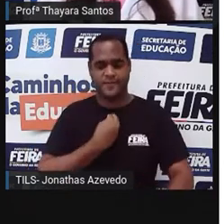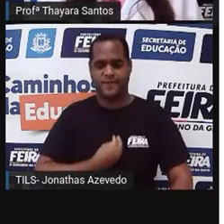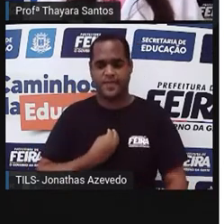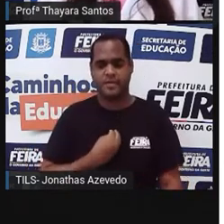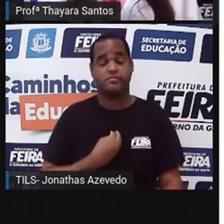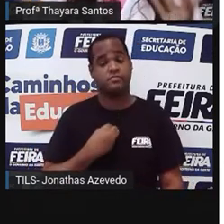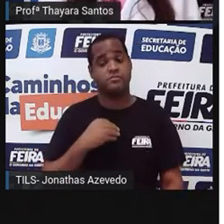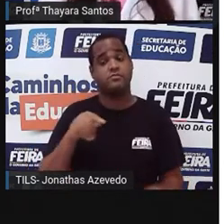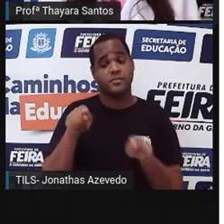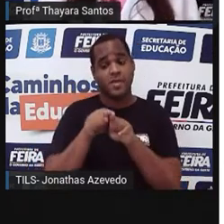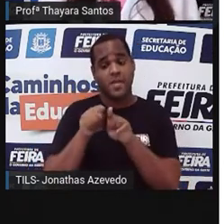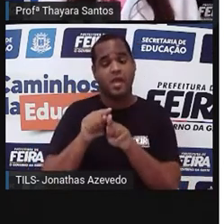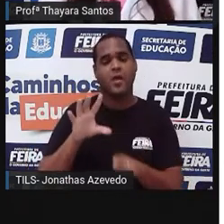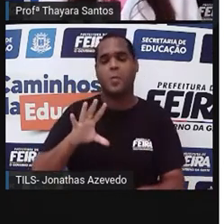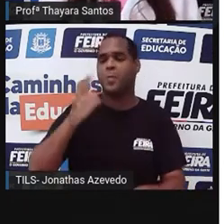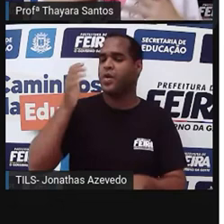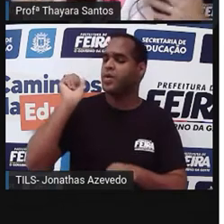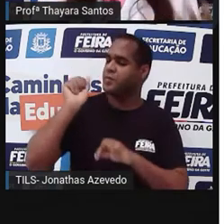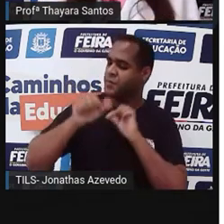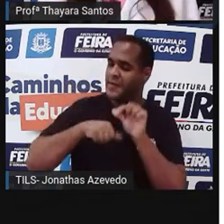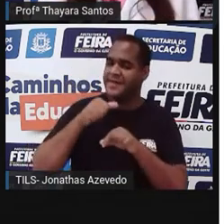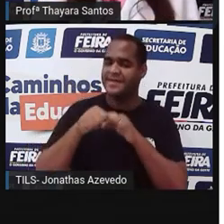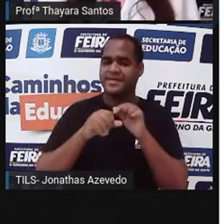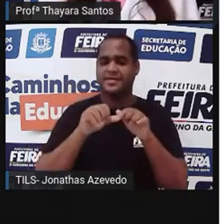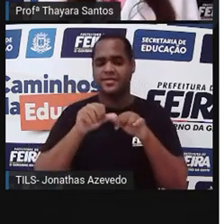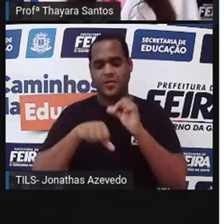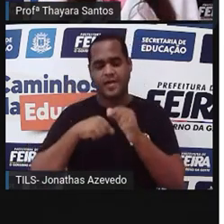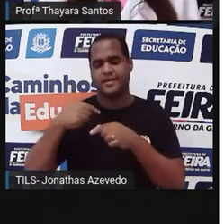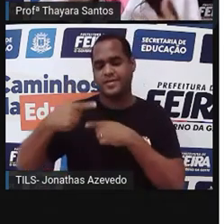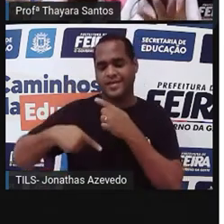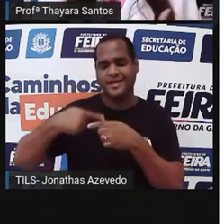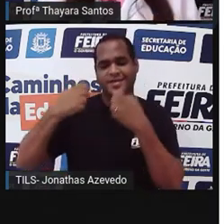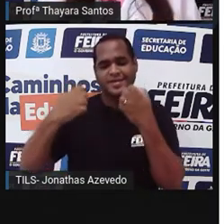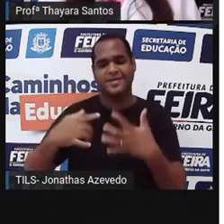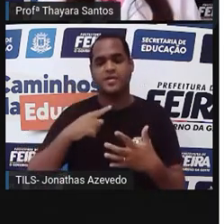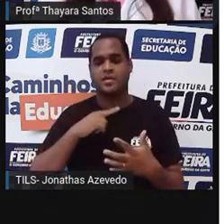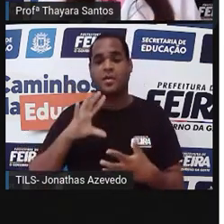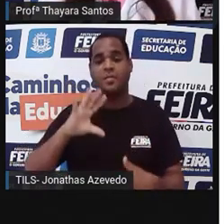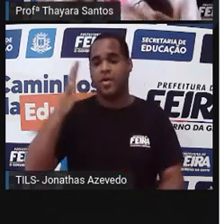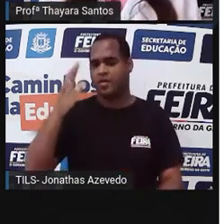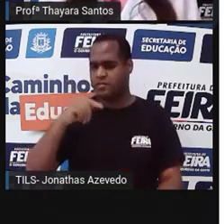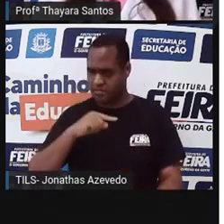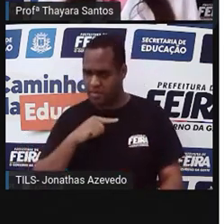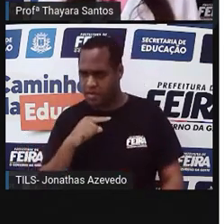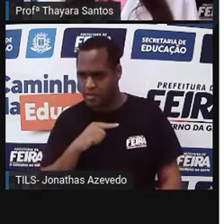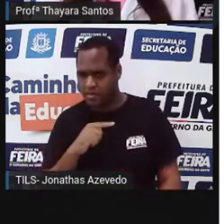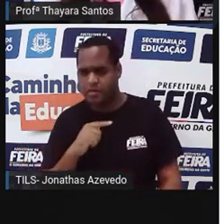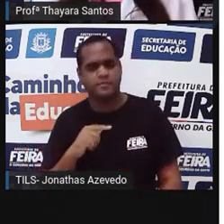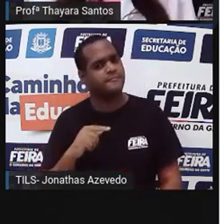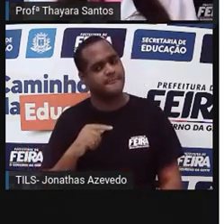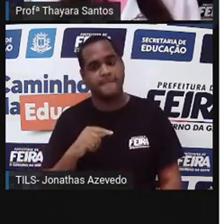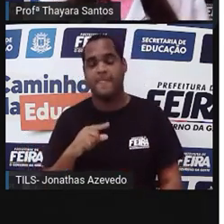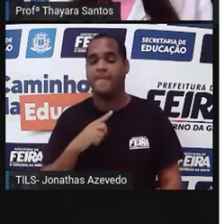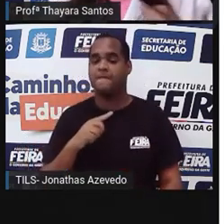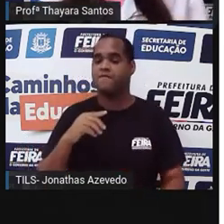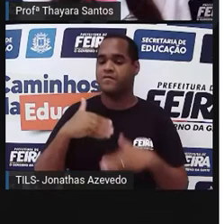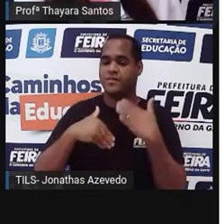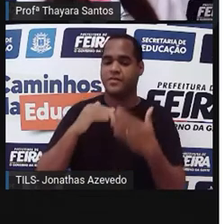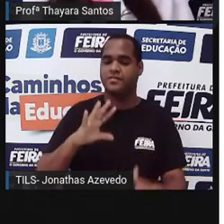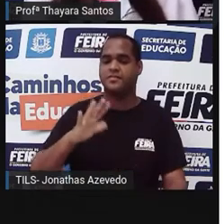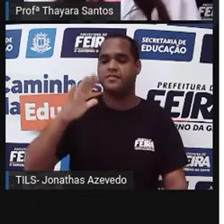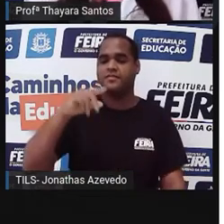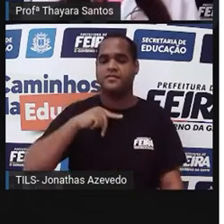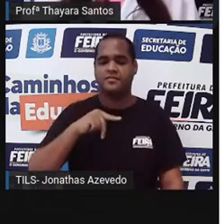acontecem mutações, que são alterações genéticas e elas não são intencionais. Essas alterações genéticas, elas acontecem ao